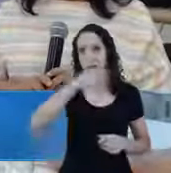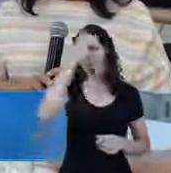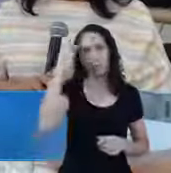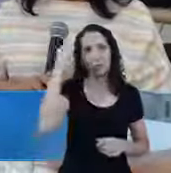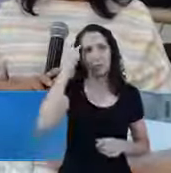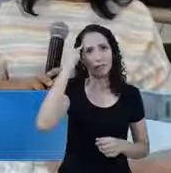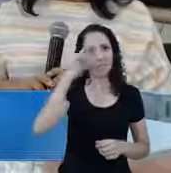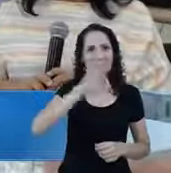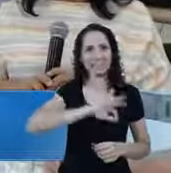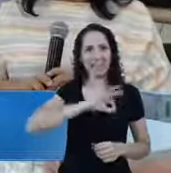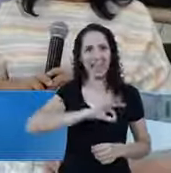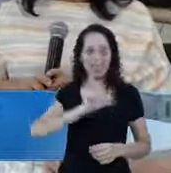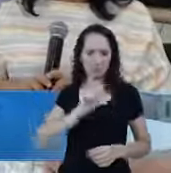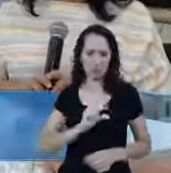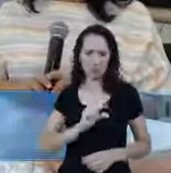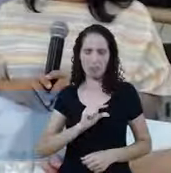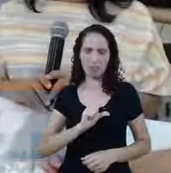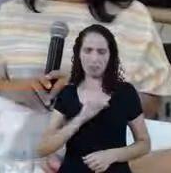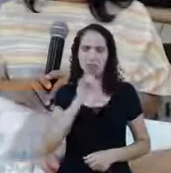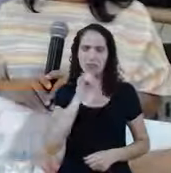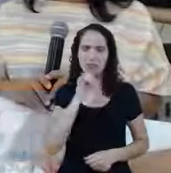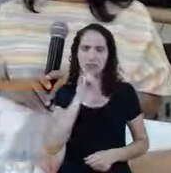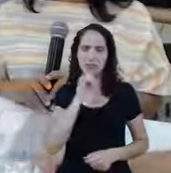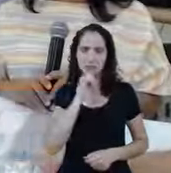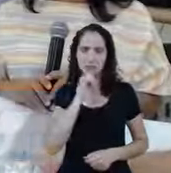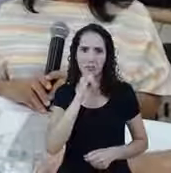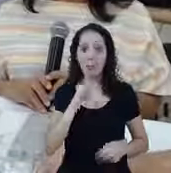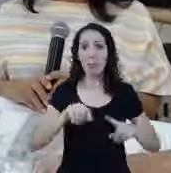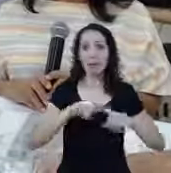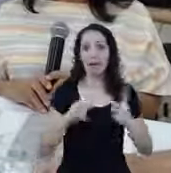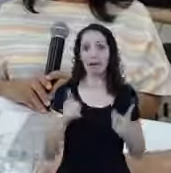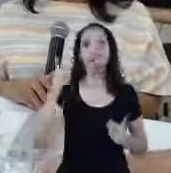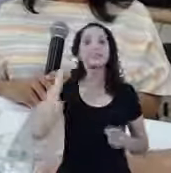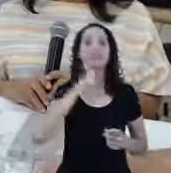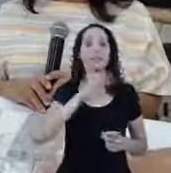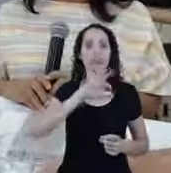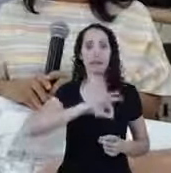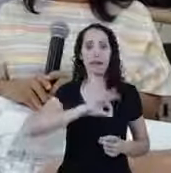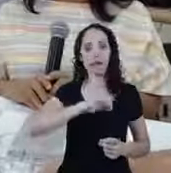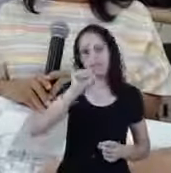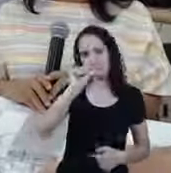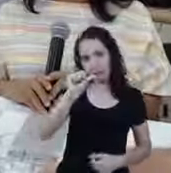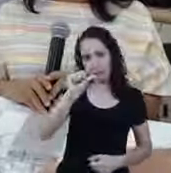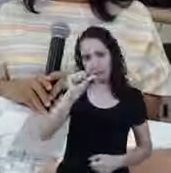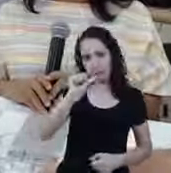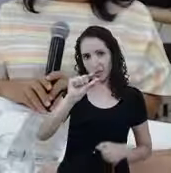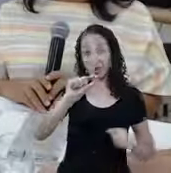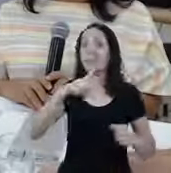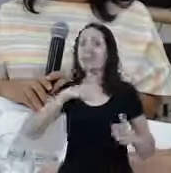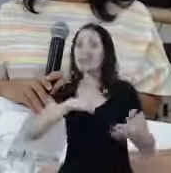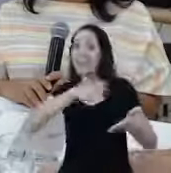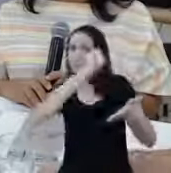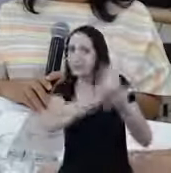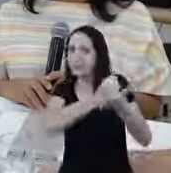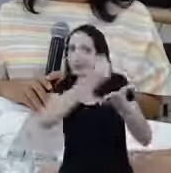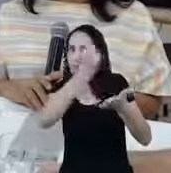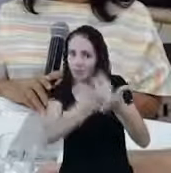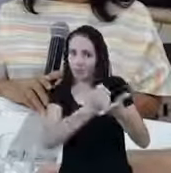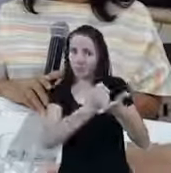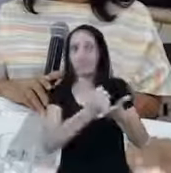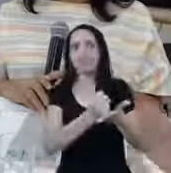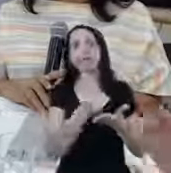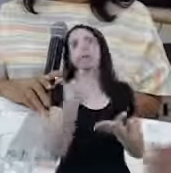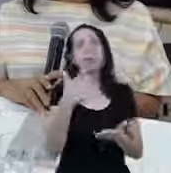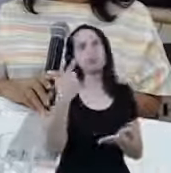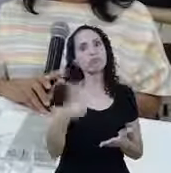renda, eu recebo um salário mínimo, por exemplo Mas se você recebe um salário mínimo registrado em carteira, você já não tem